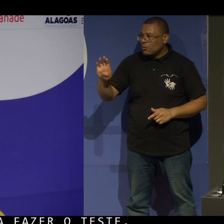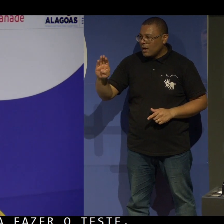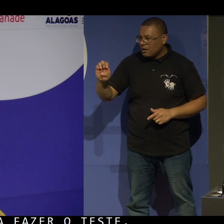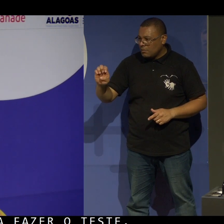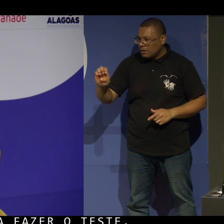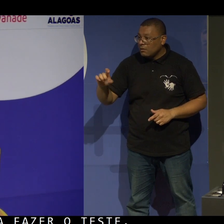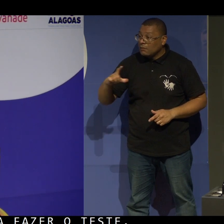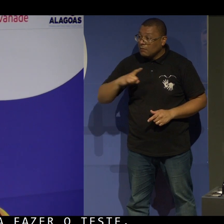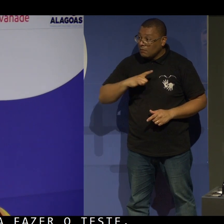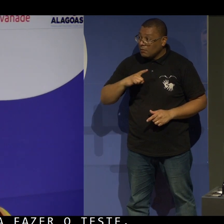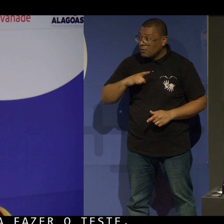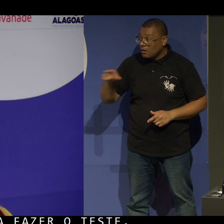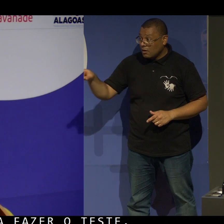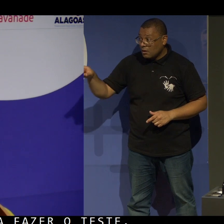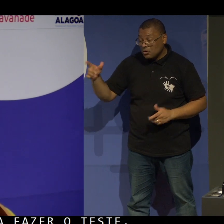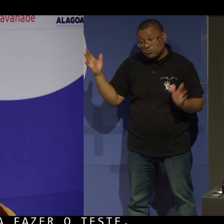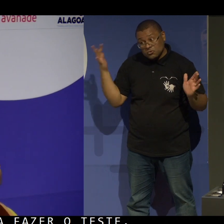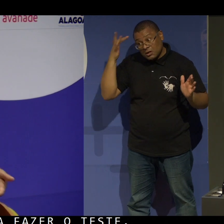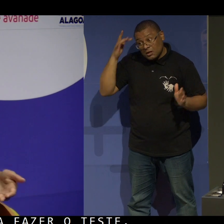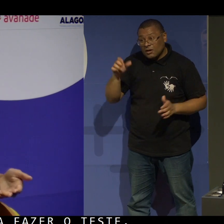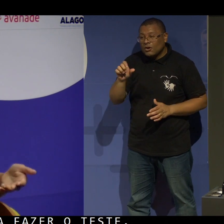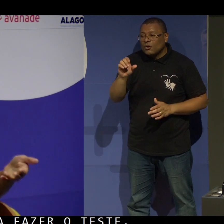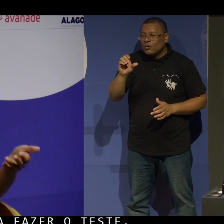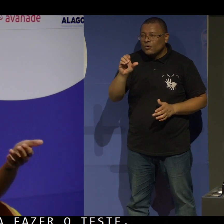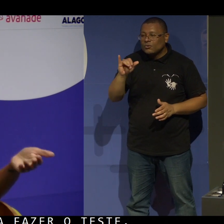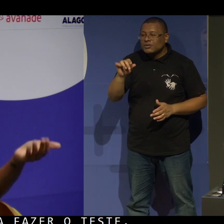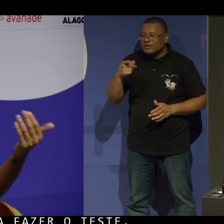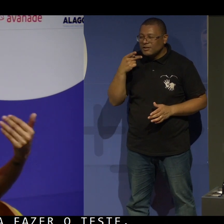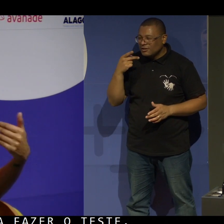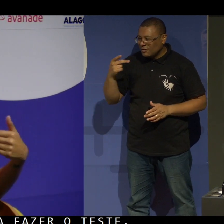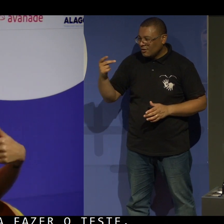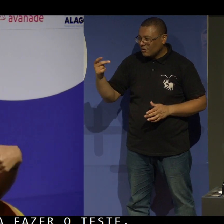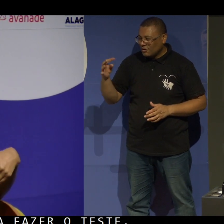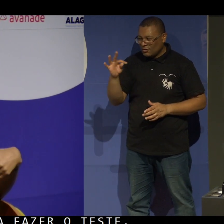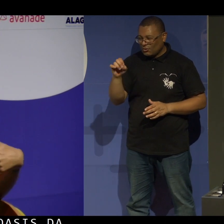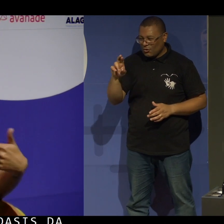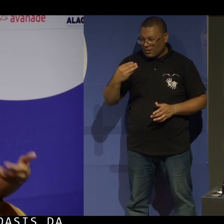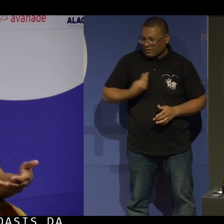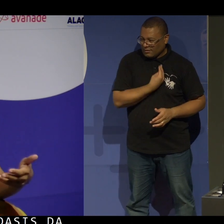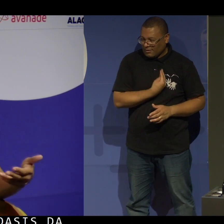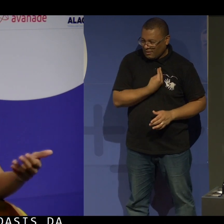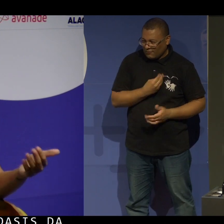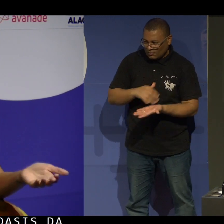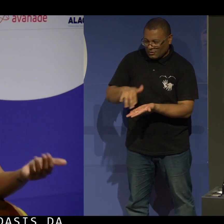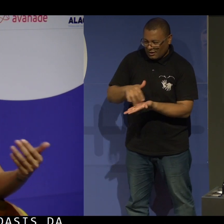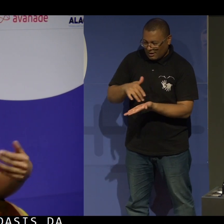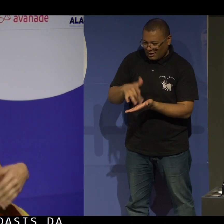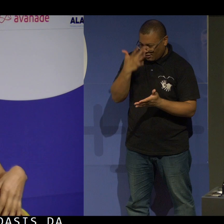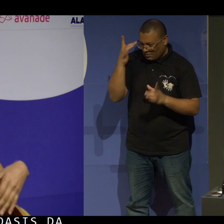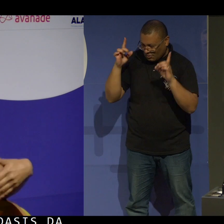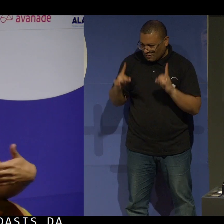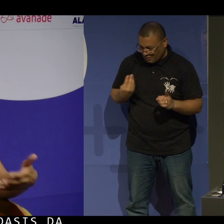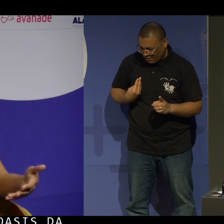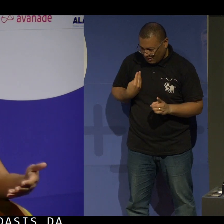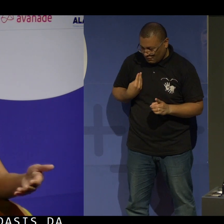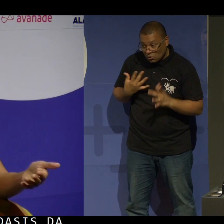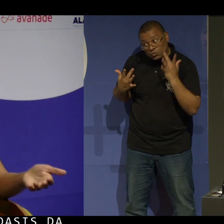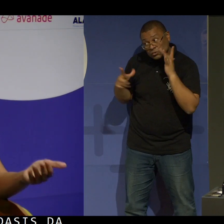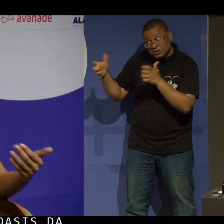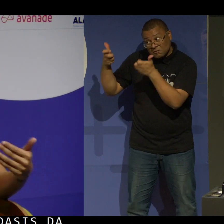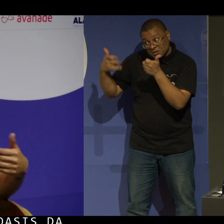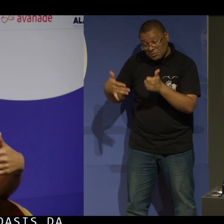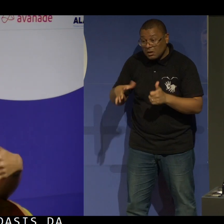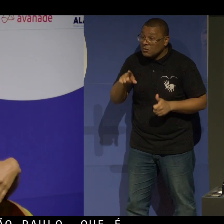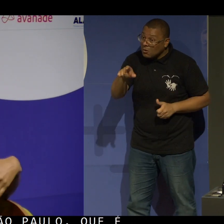Torquata está aqui, não sei se ele vai falar disso, mas já estou dando spoiler, que ele pode contribuir bastante para você identificar se o seu site